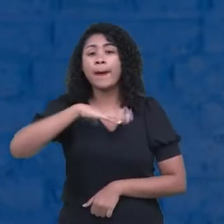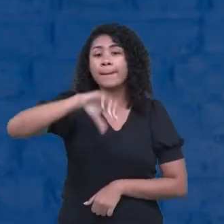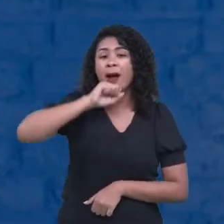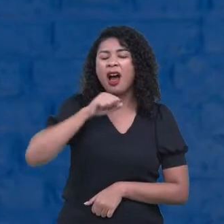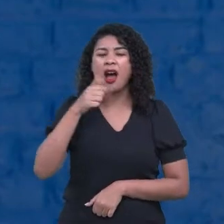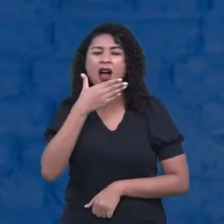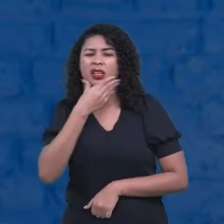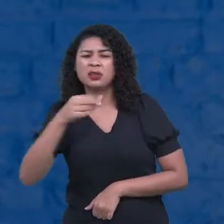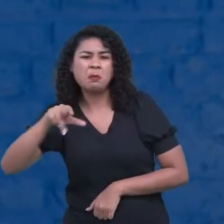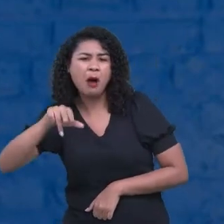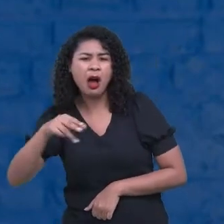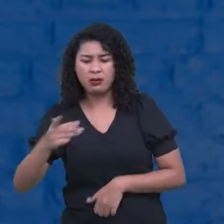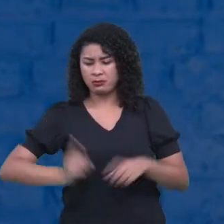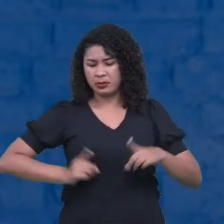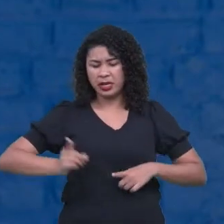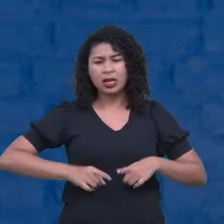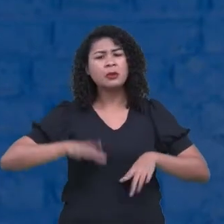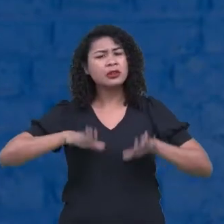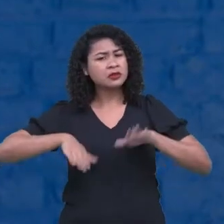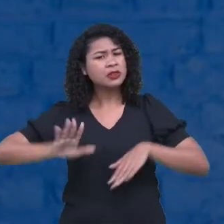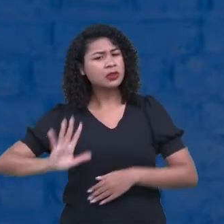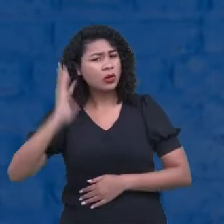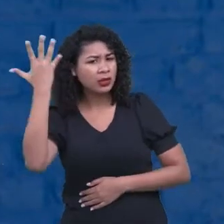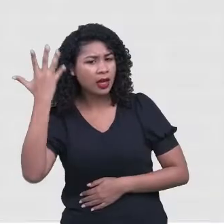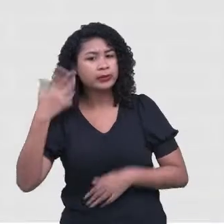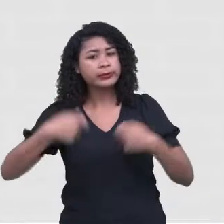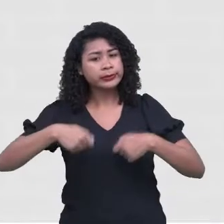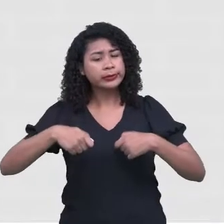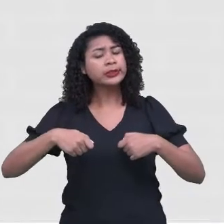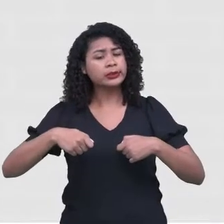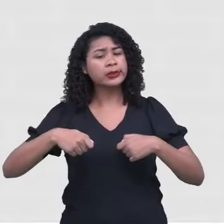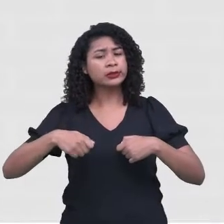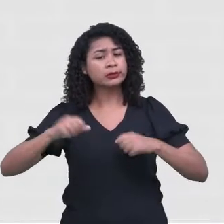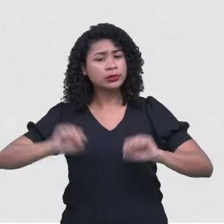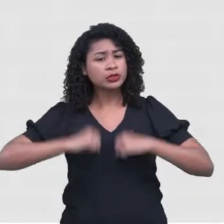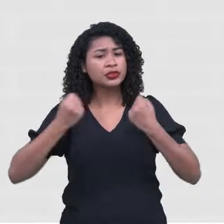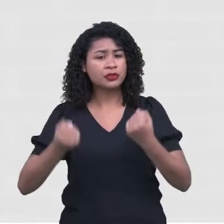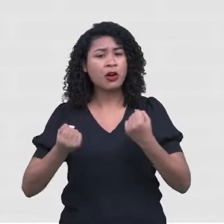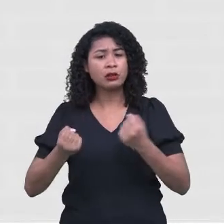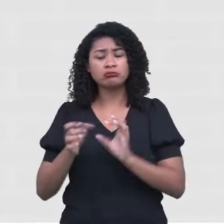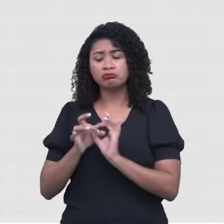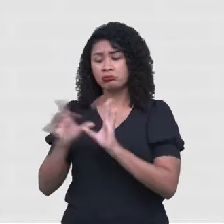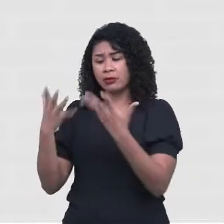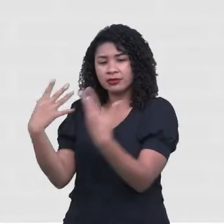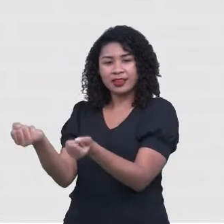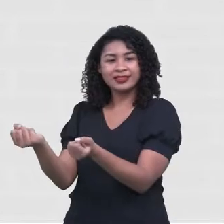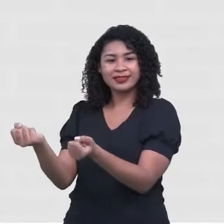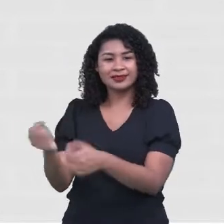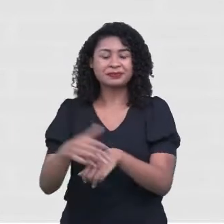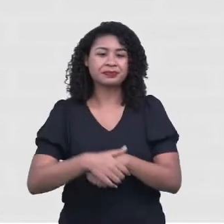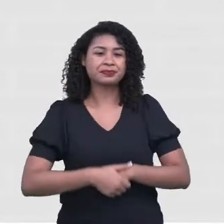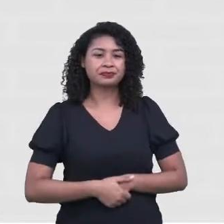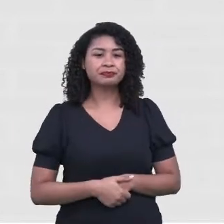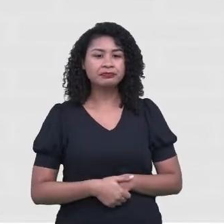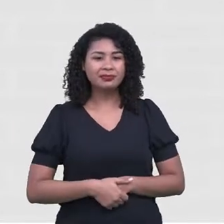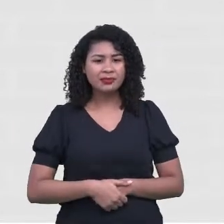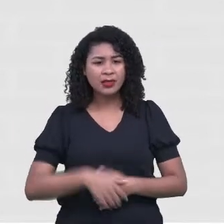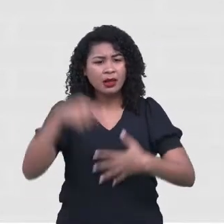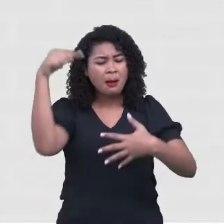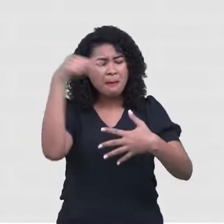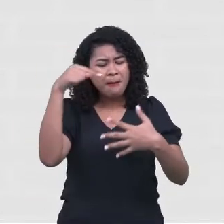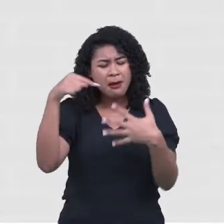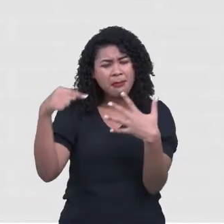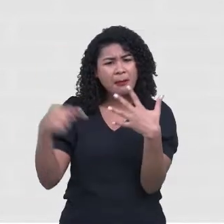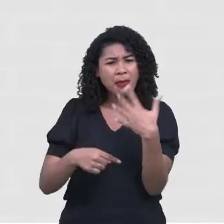Dedique. Tá? Então, continuando. Tudo isso ajuda a ampliar a nossa visão de